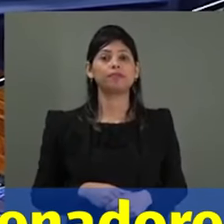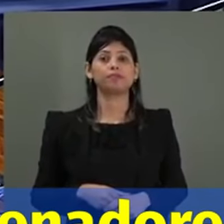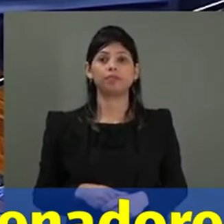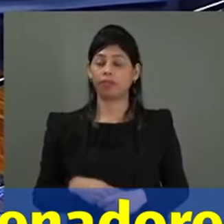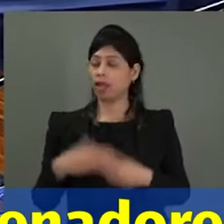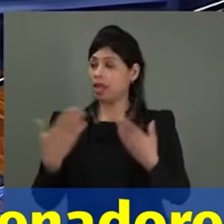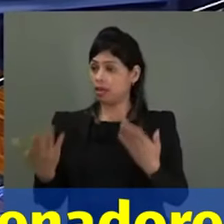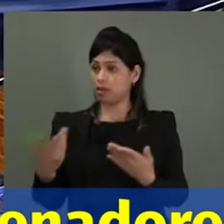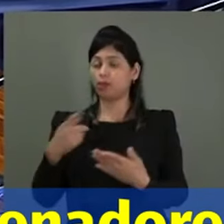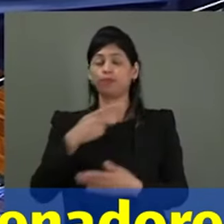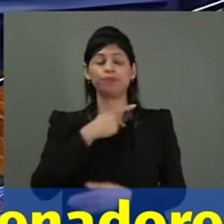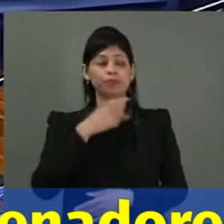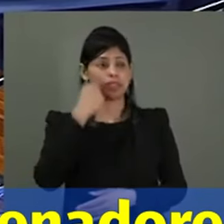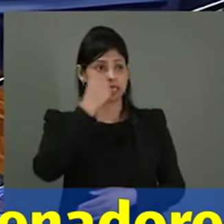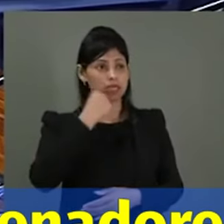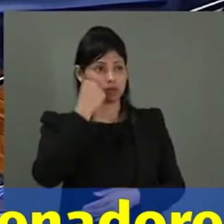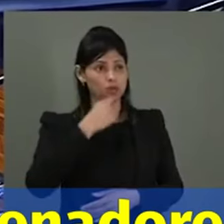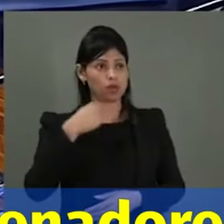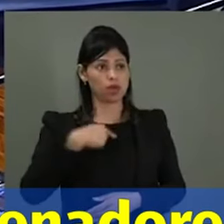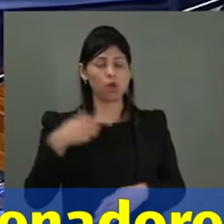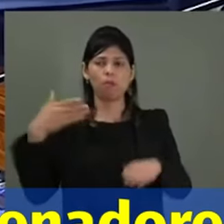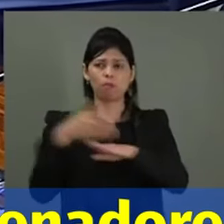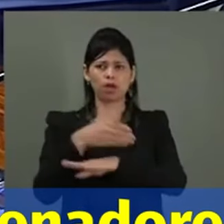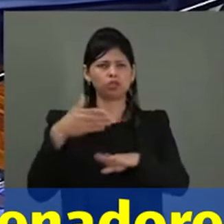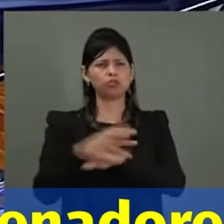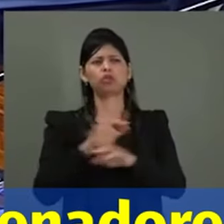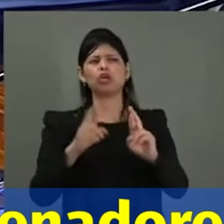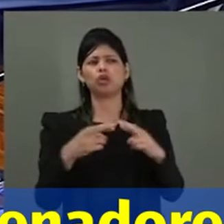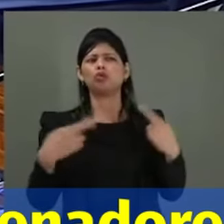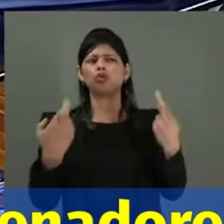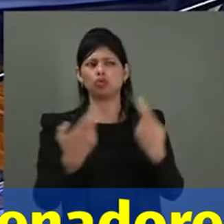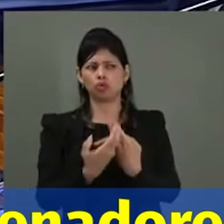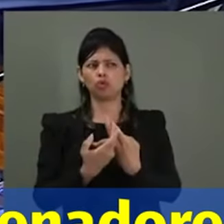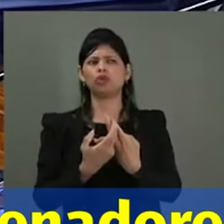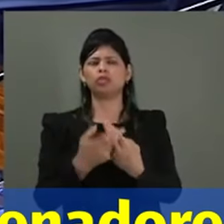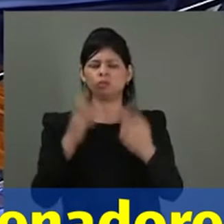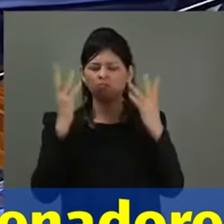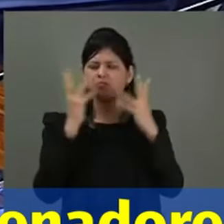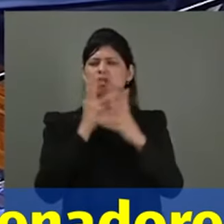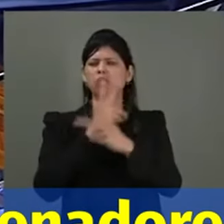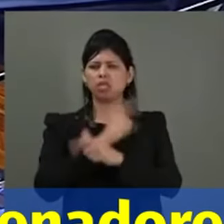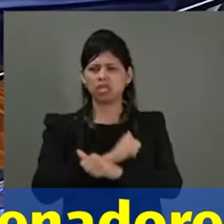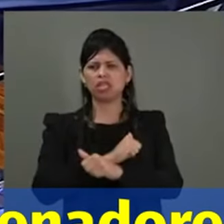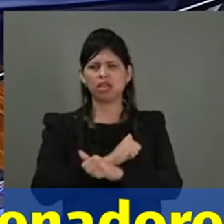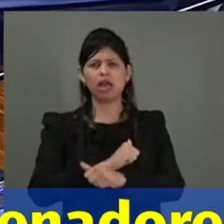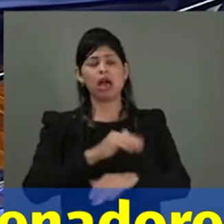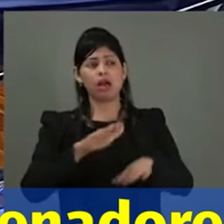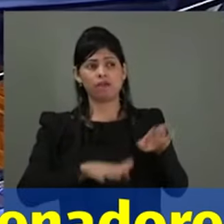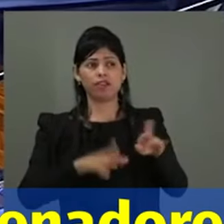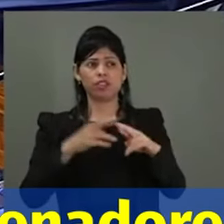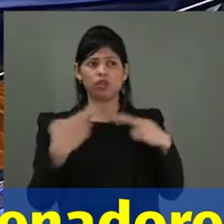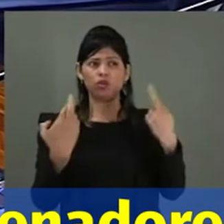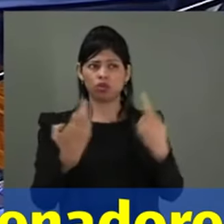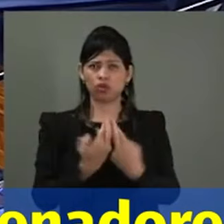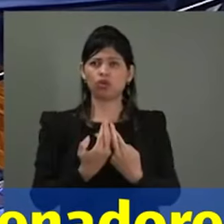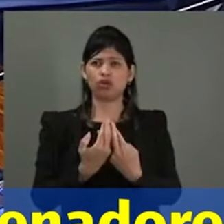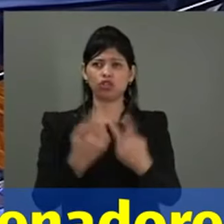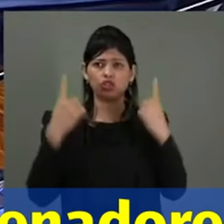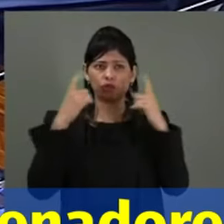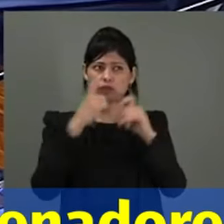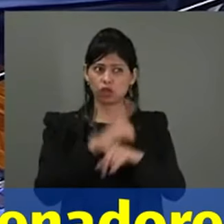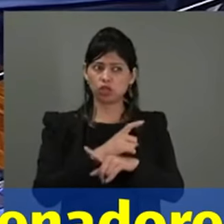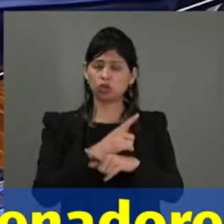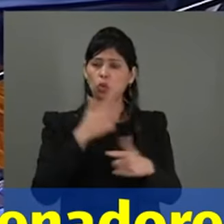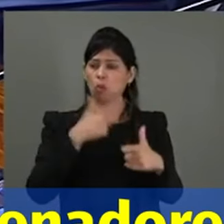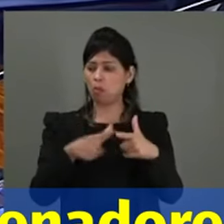participei, já participei de reuniões muito grandes, problemáticas. Me refiro a nossa CPMI,